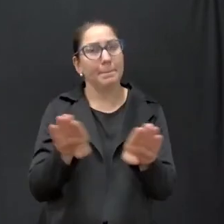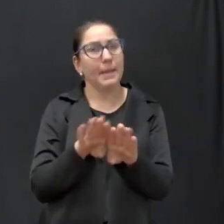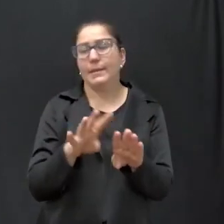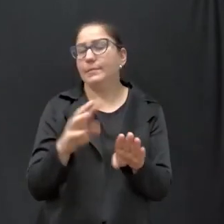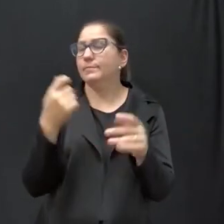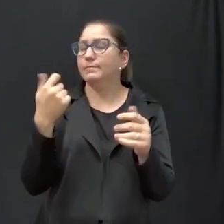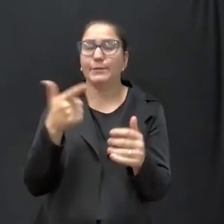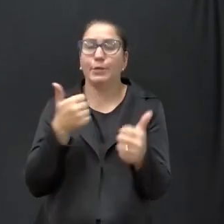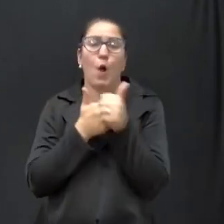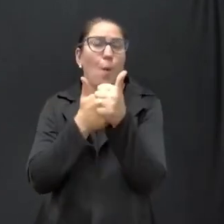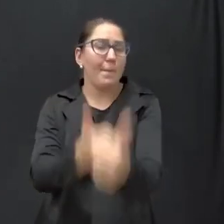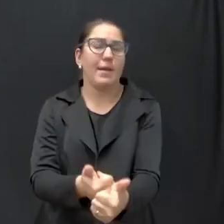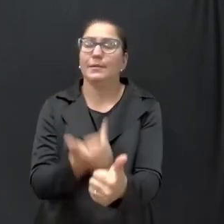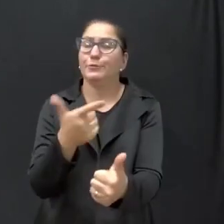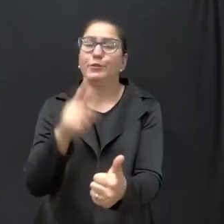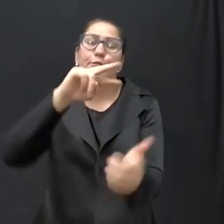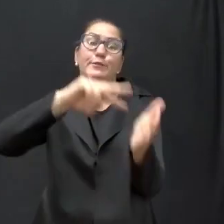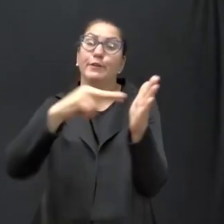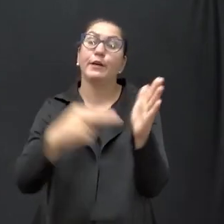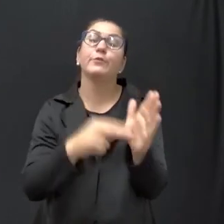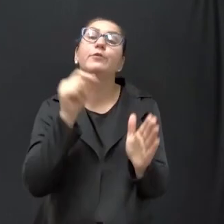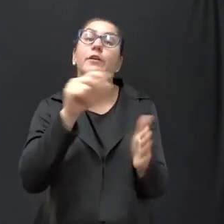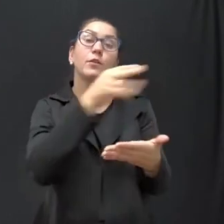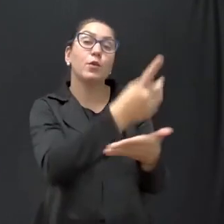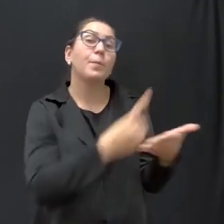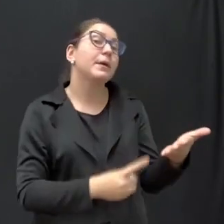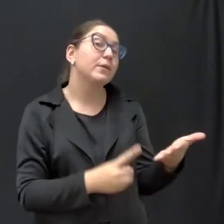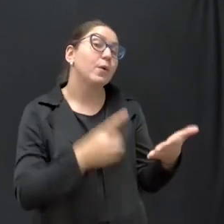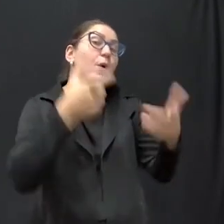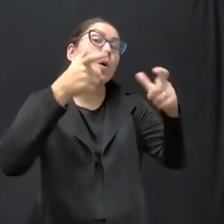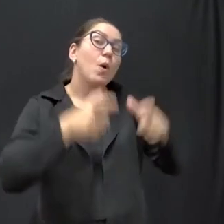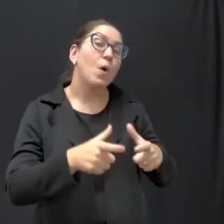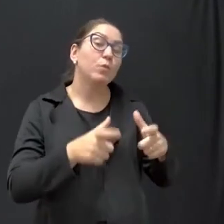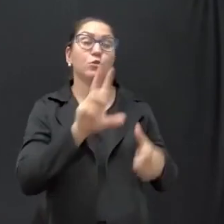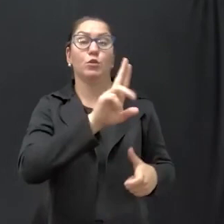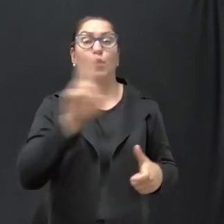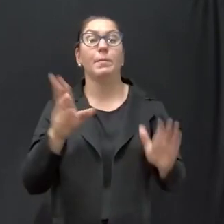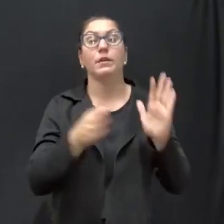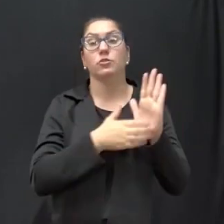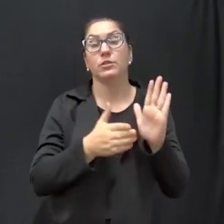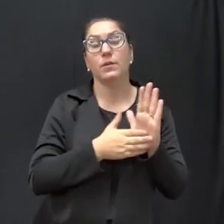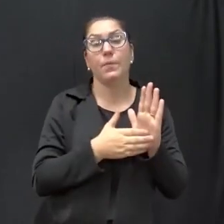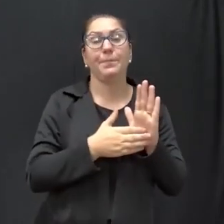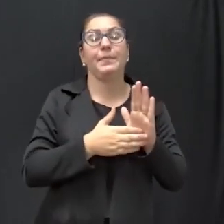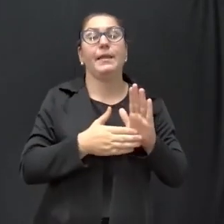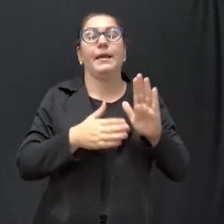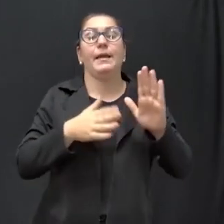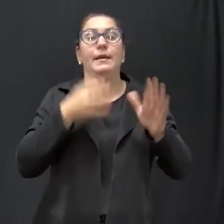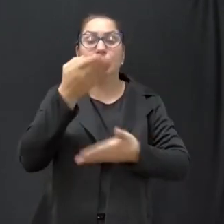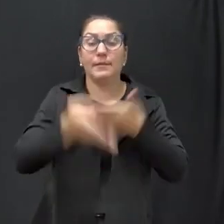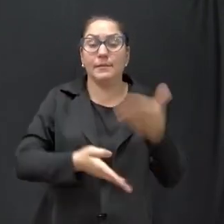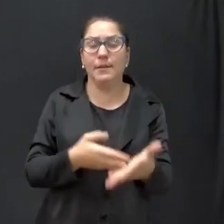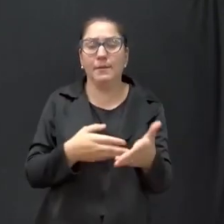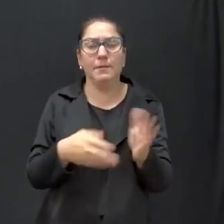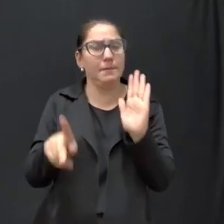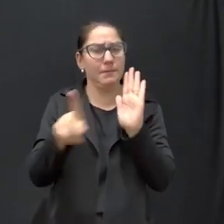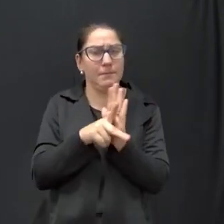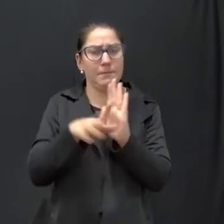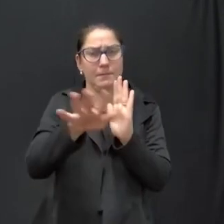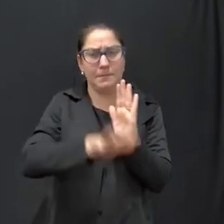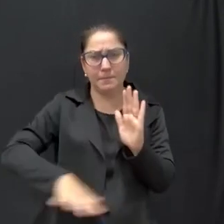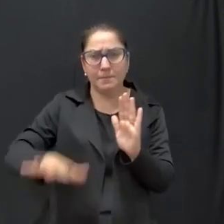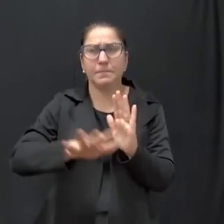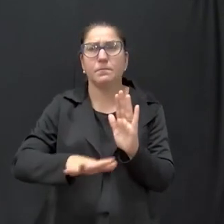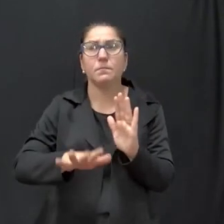E o que diz neste documento, onde ela foi indicada? Atendendo às especificidades e